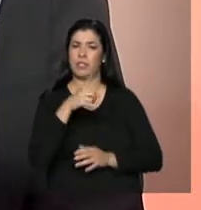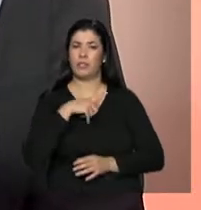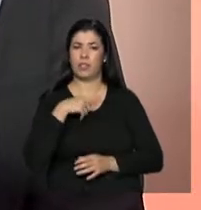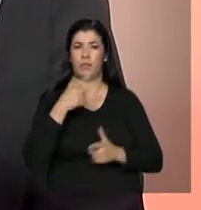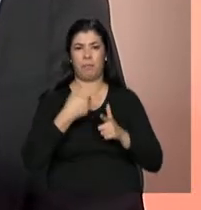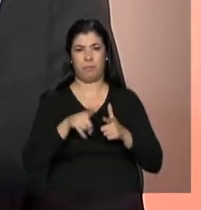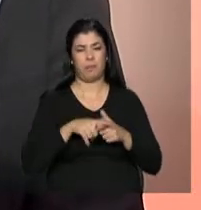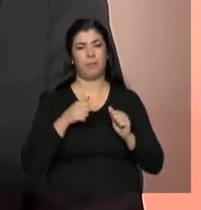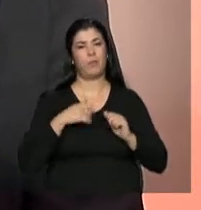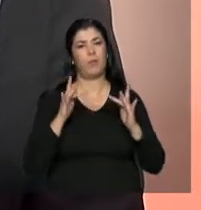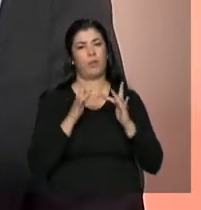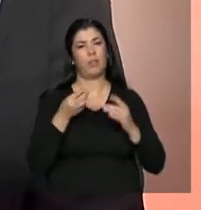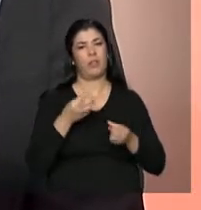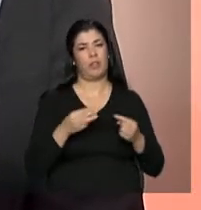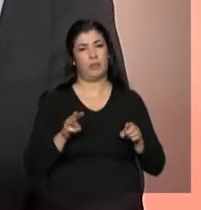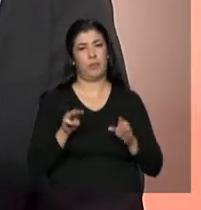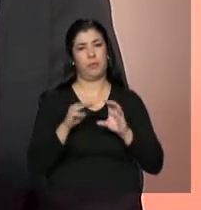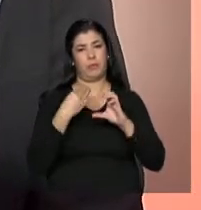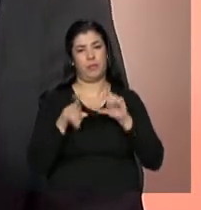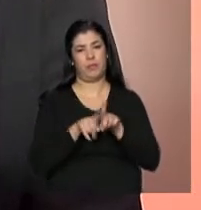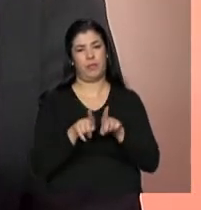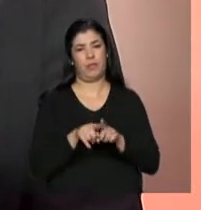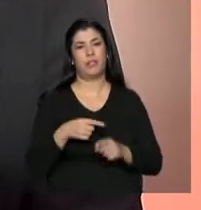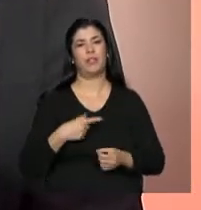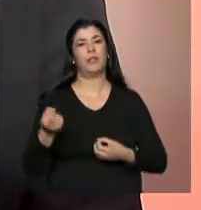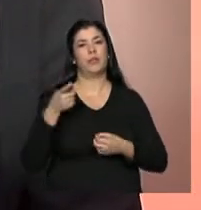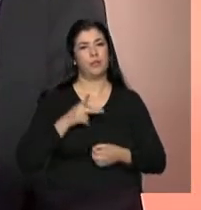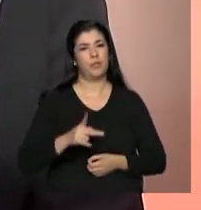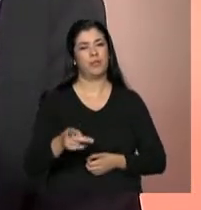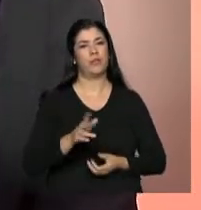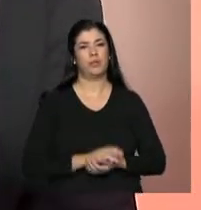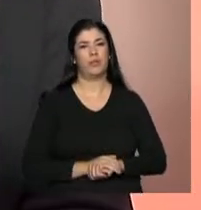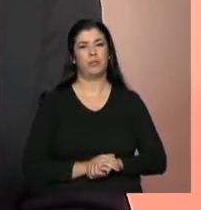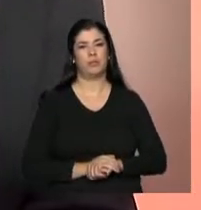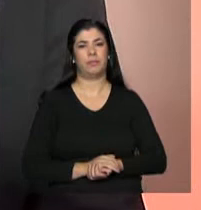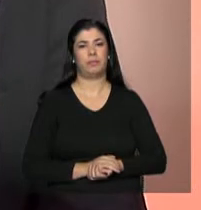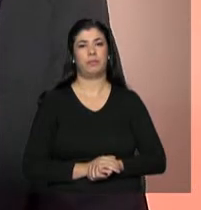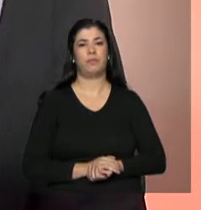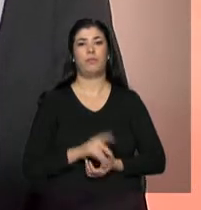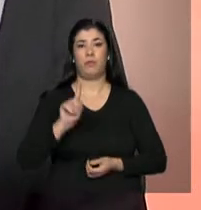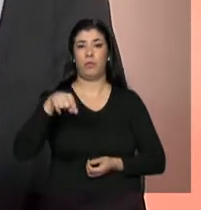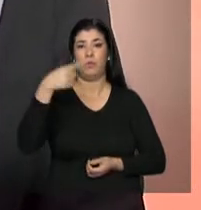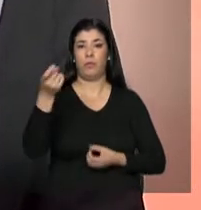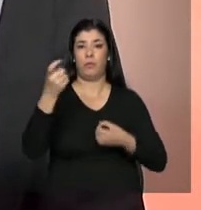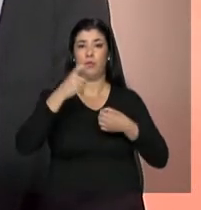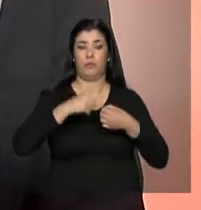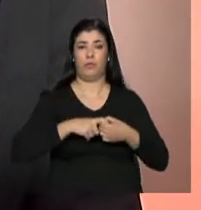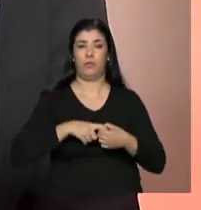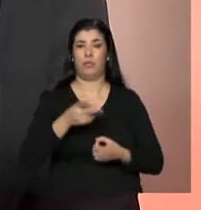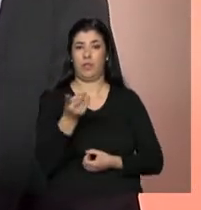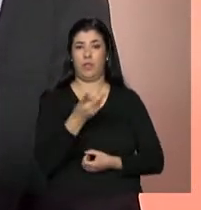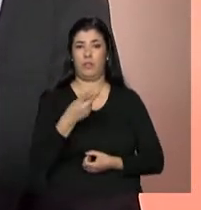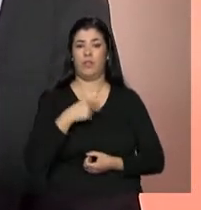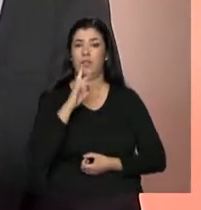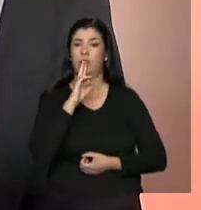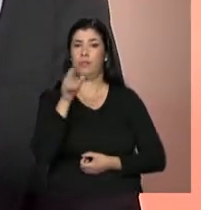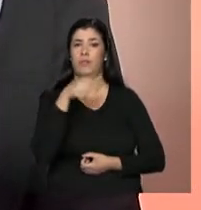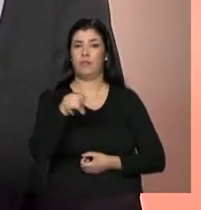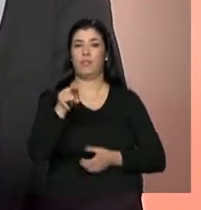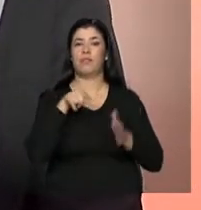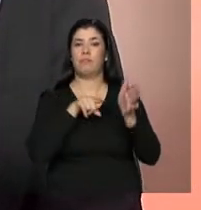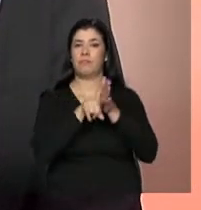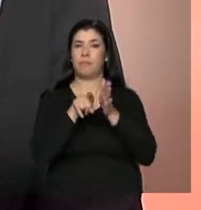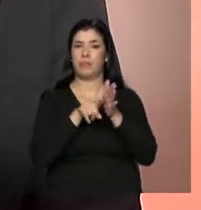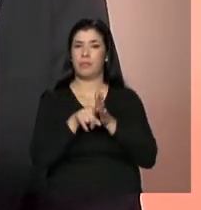em contato. É só entrar em contato. Tá certo, então daqui a pouco a gente continua. No próximo bloco nossas convidadas vão responder as perguntas